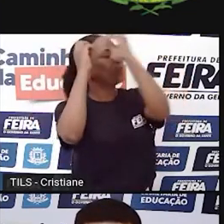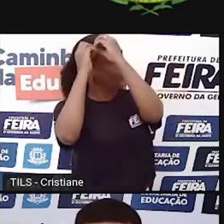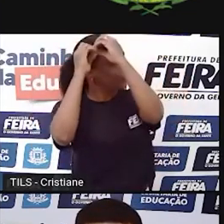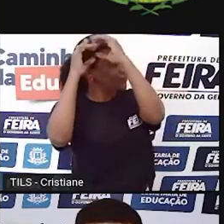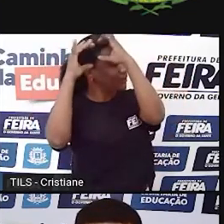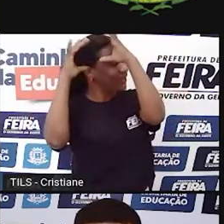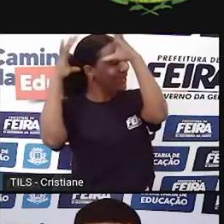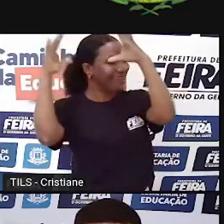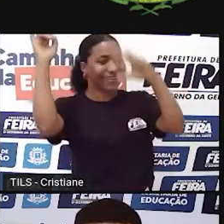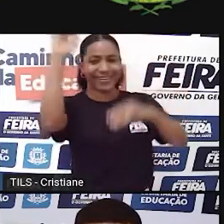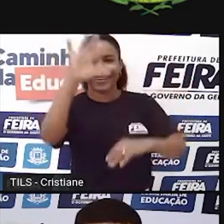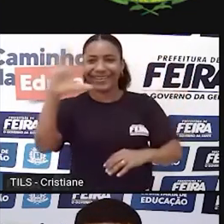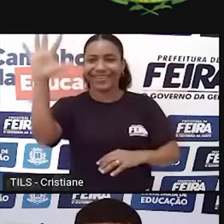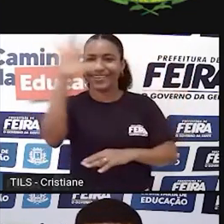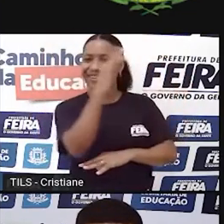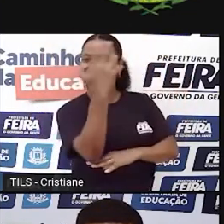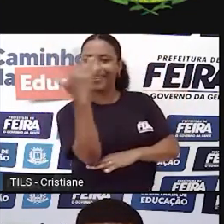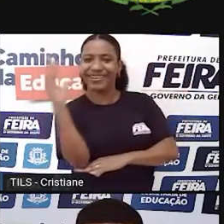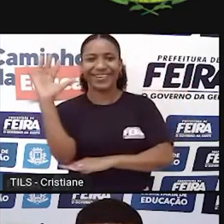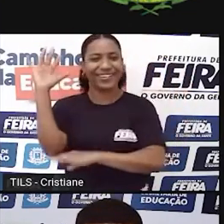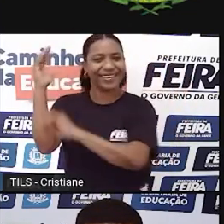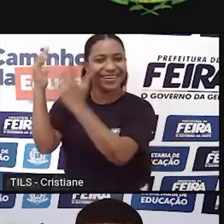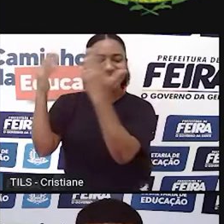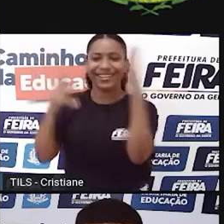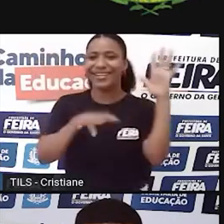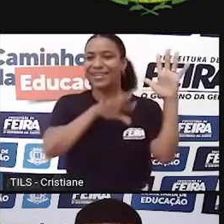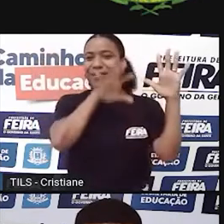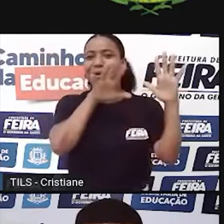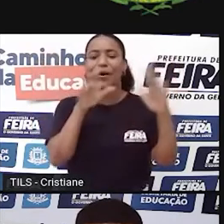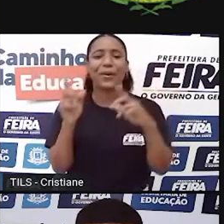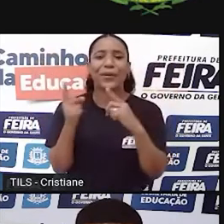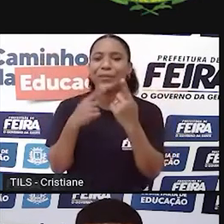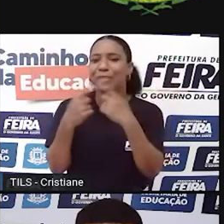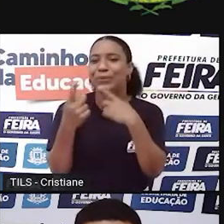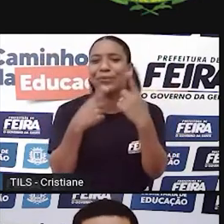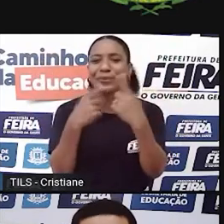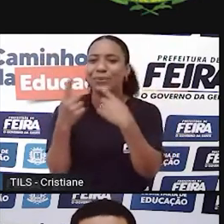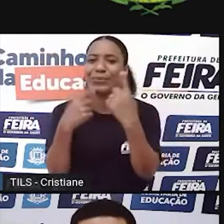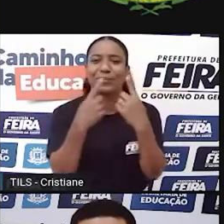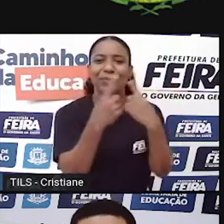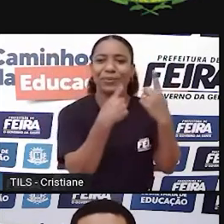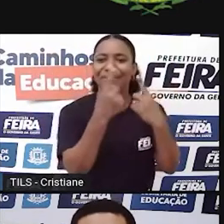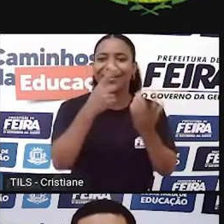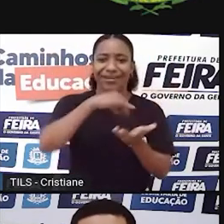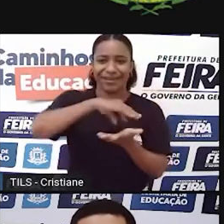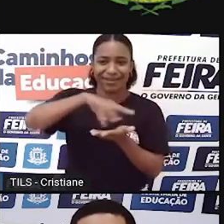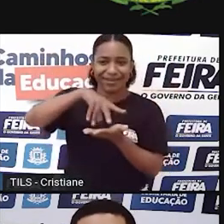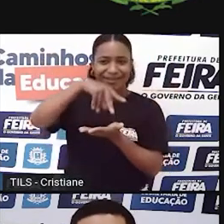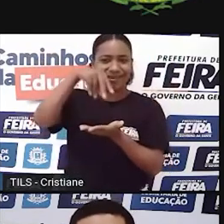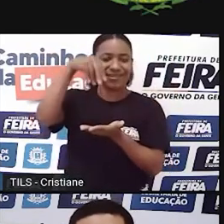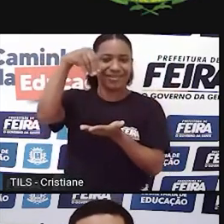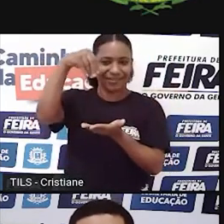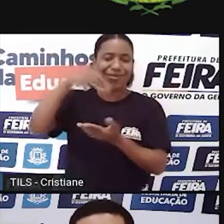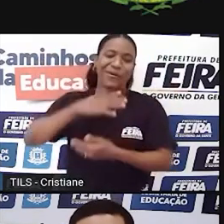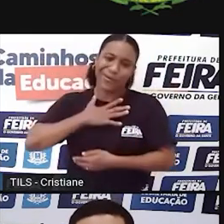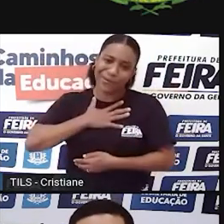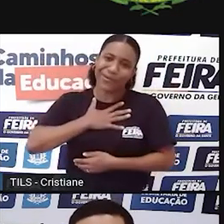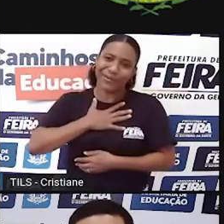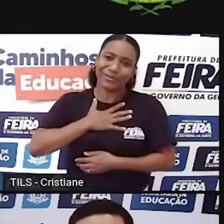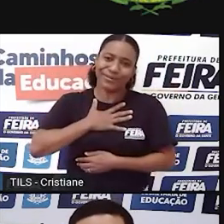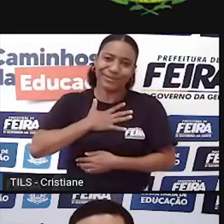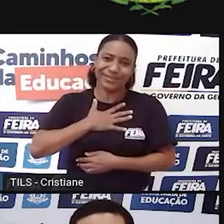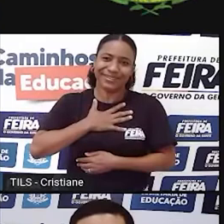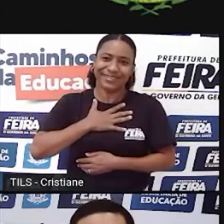as árvores, com os animais. Criar uma arte no meio em que eu